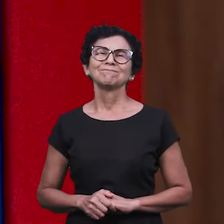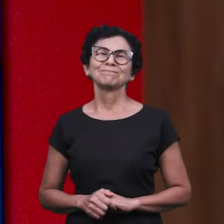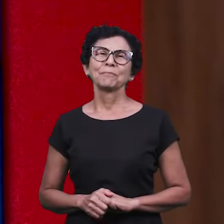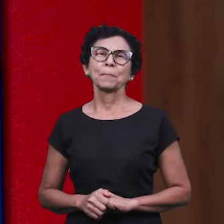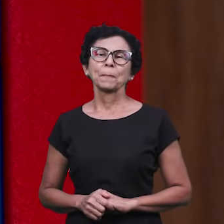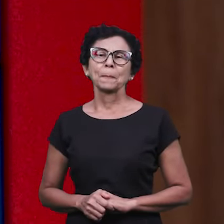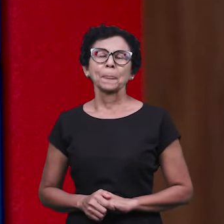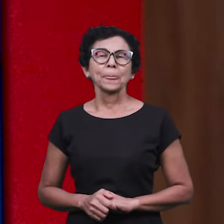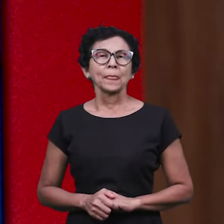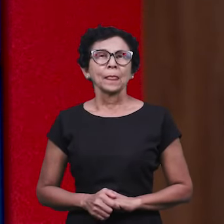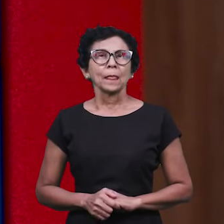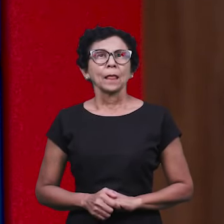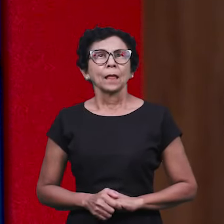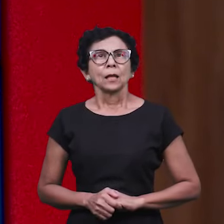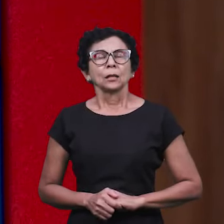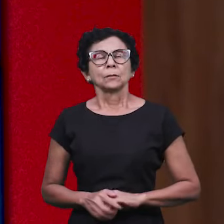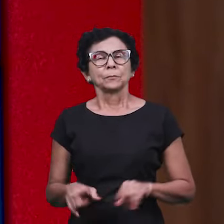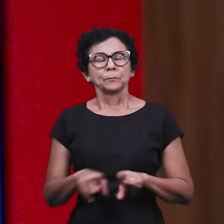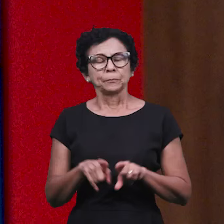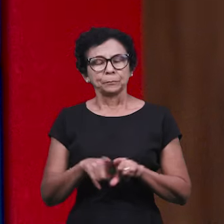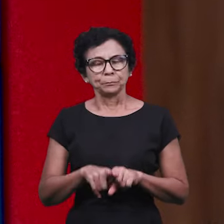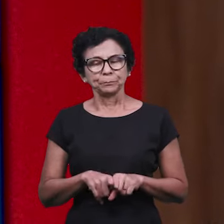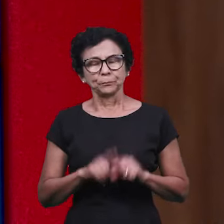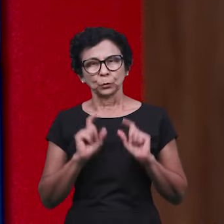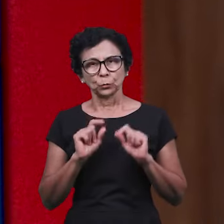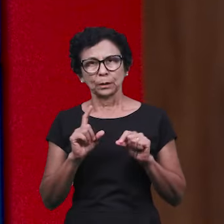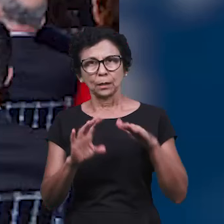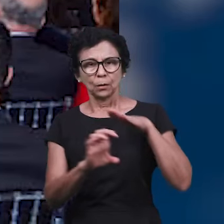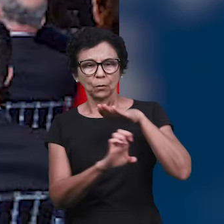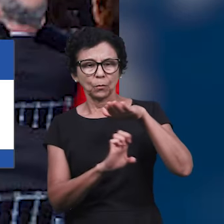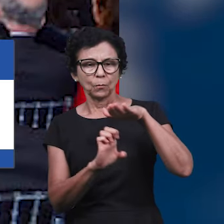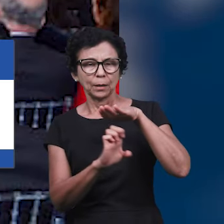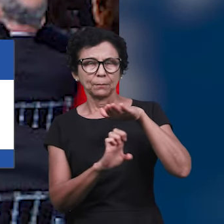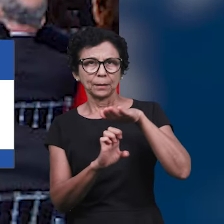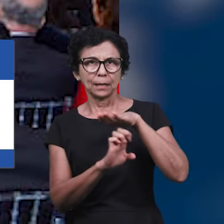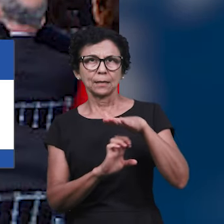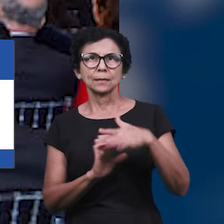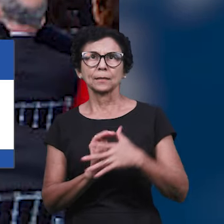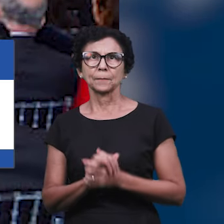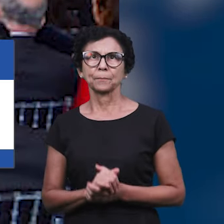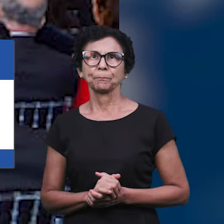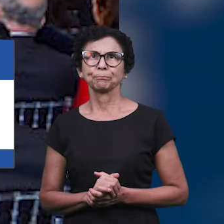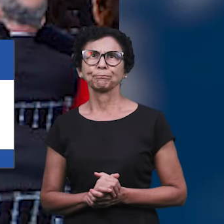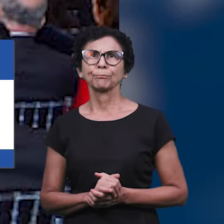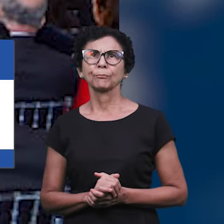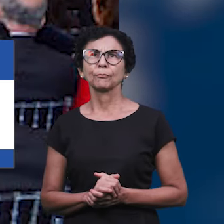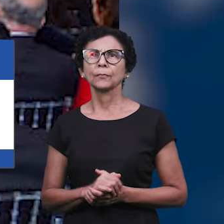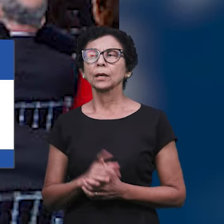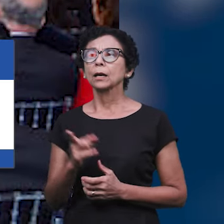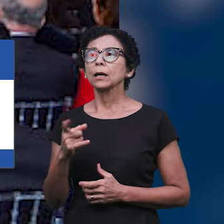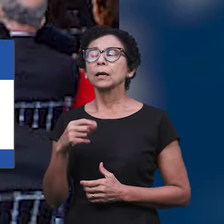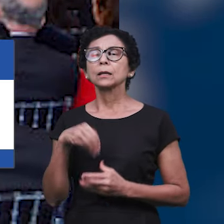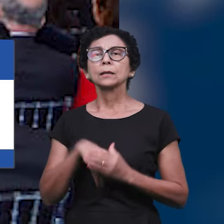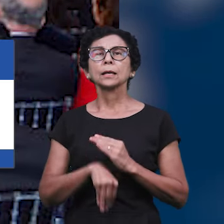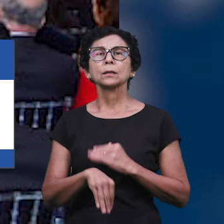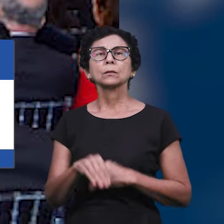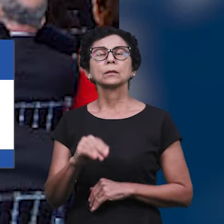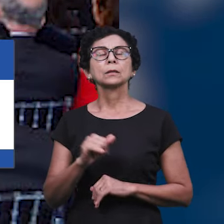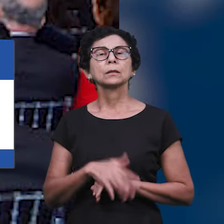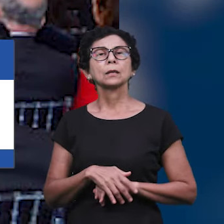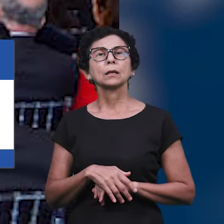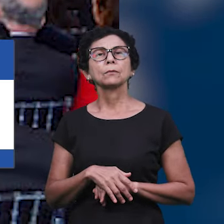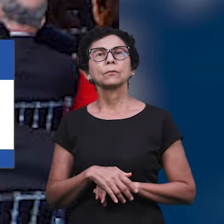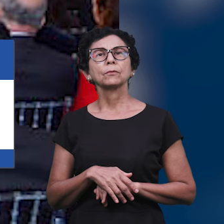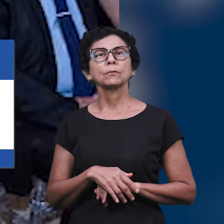E olha, nós vamos falar antes aqui sobre uma empresa. Uma empresa em contagem realizou um culto de glorificação a Deus pelos seus 25